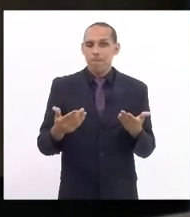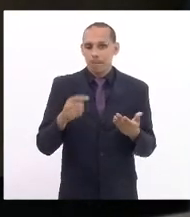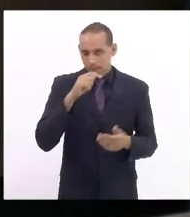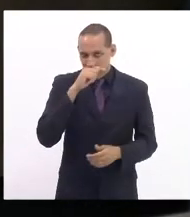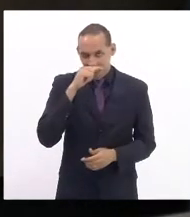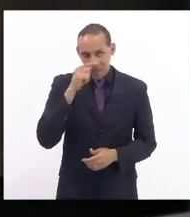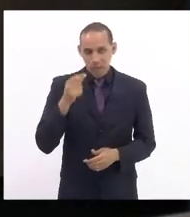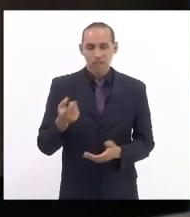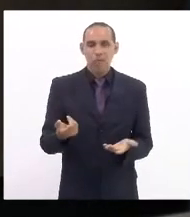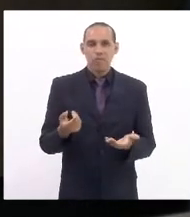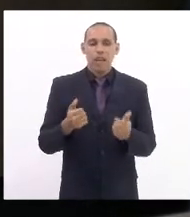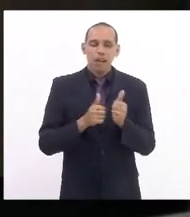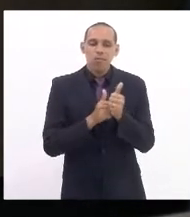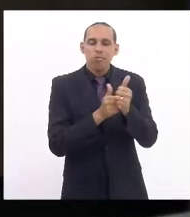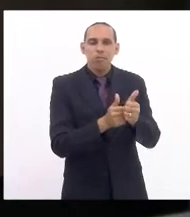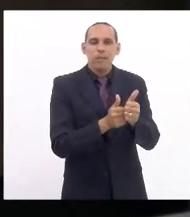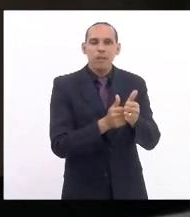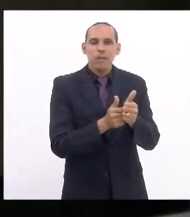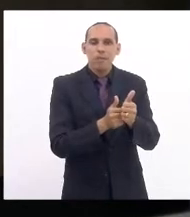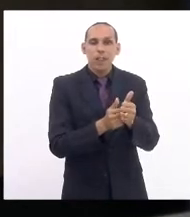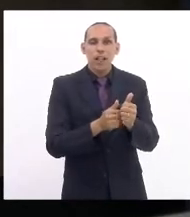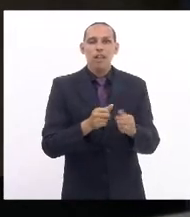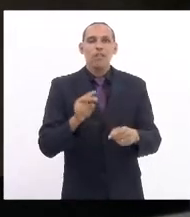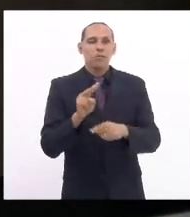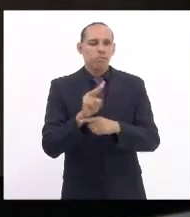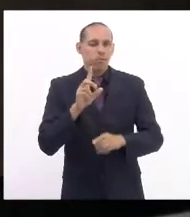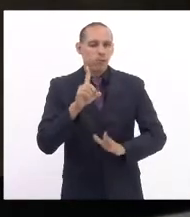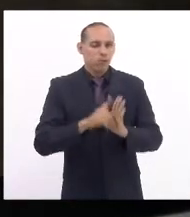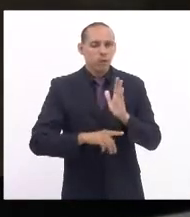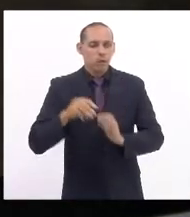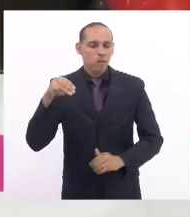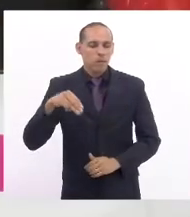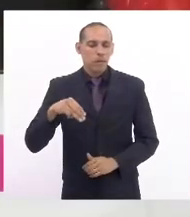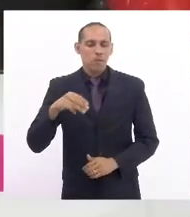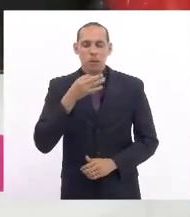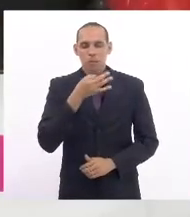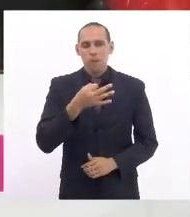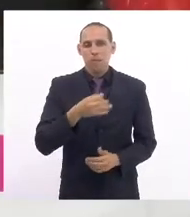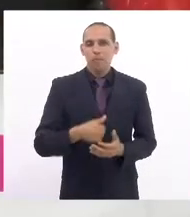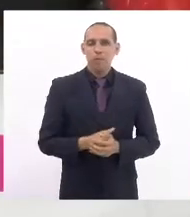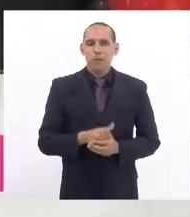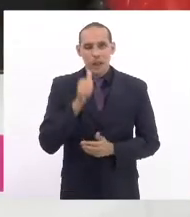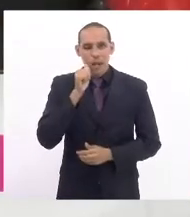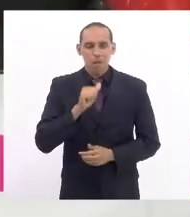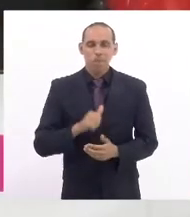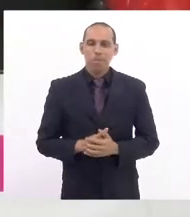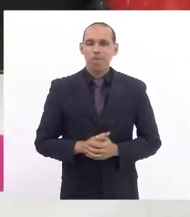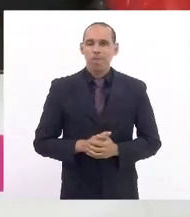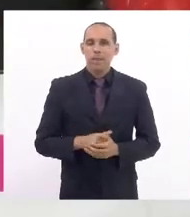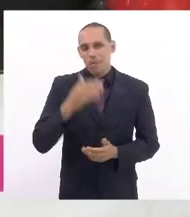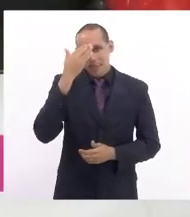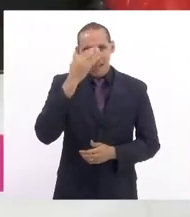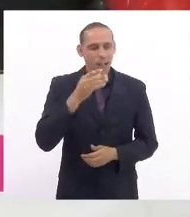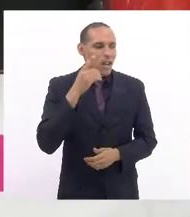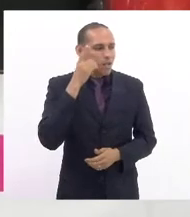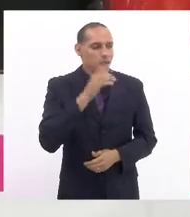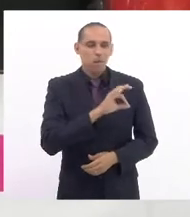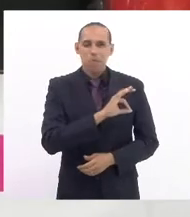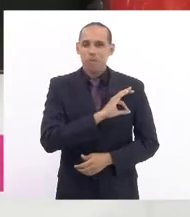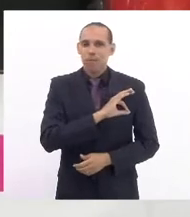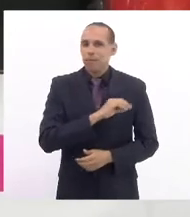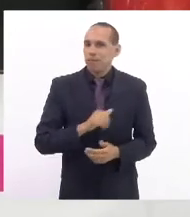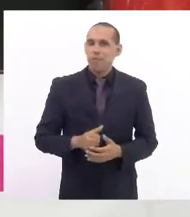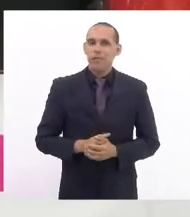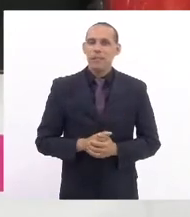acompanha o parecer da Comissão de Direitos das Mulheres. Obrigada, deputada Marta Rocha. Pela Comissão de Orçamento, Finanças,